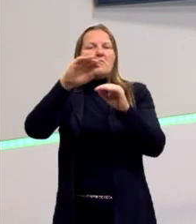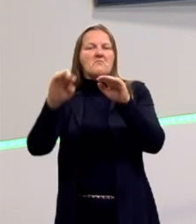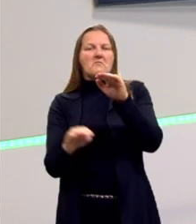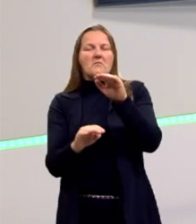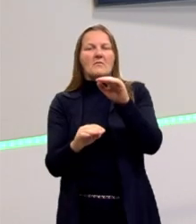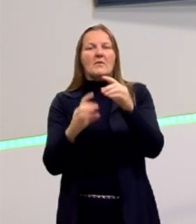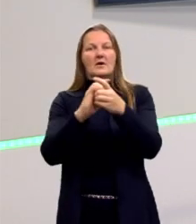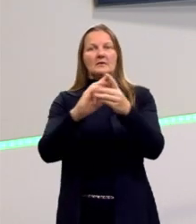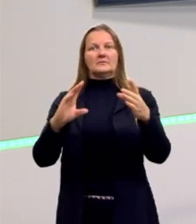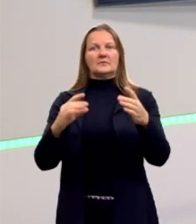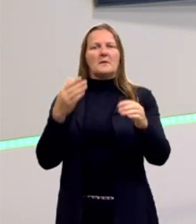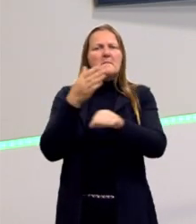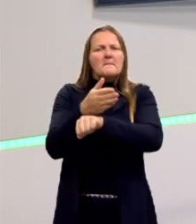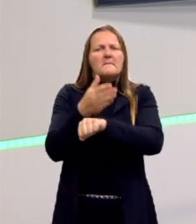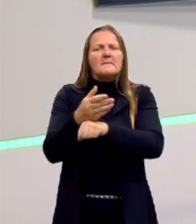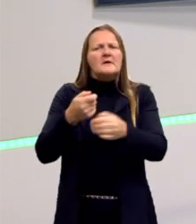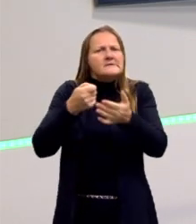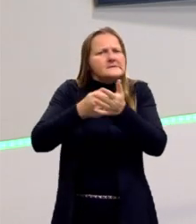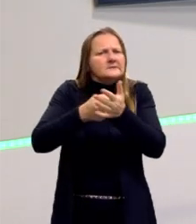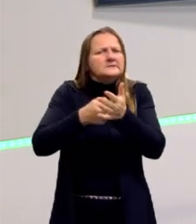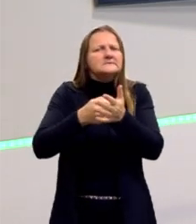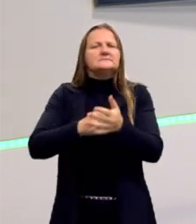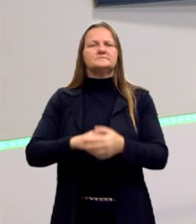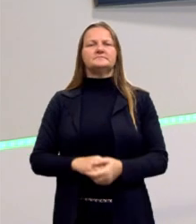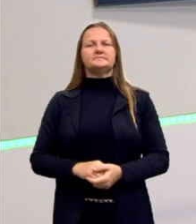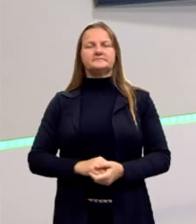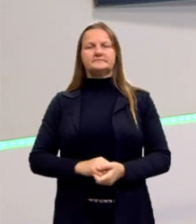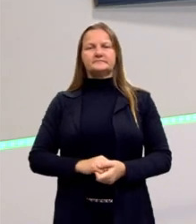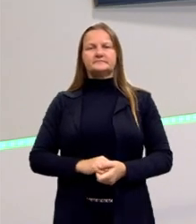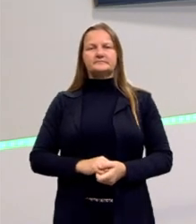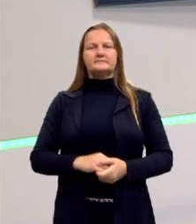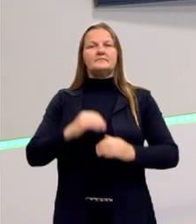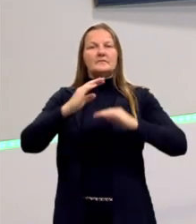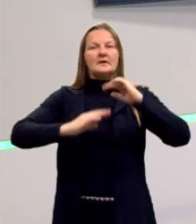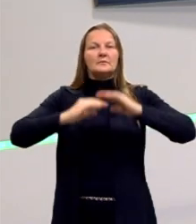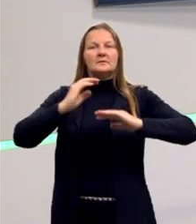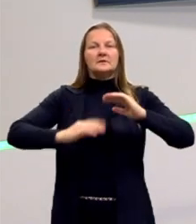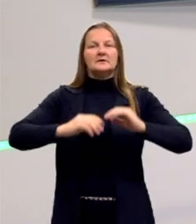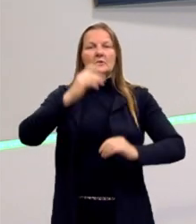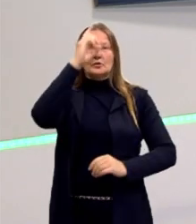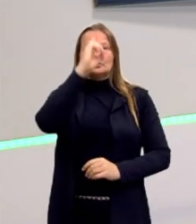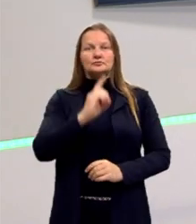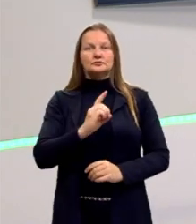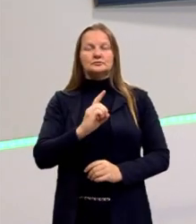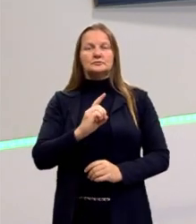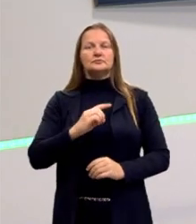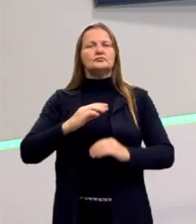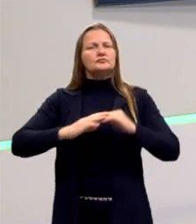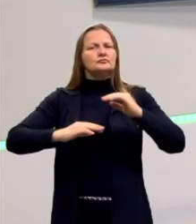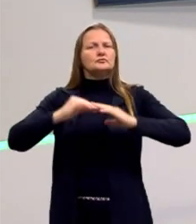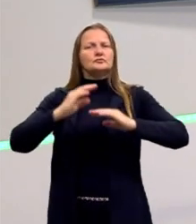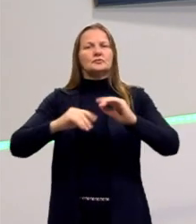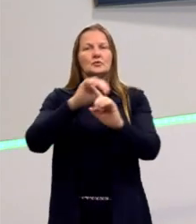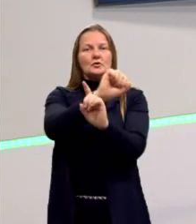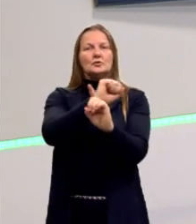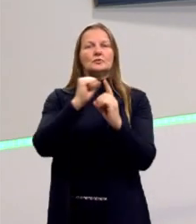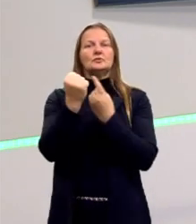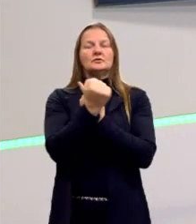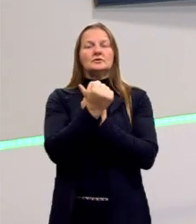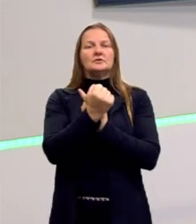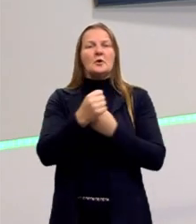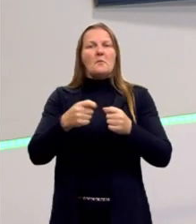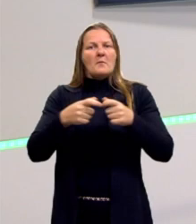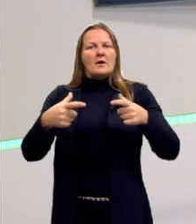Como ficam essas cobranças? A aplicação dos direitos construiria uma sociedade com maior